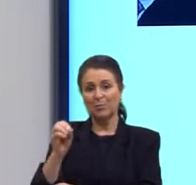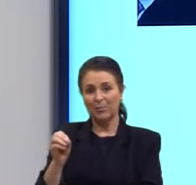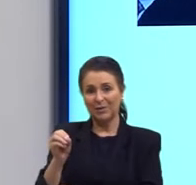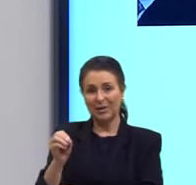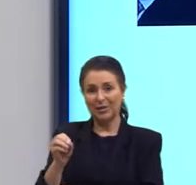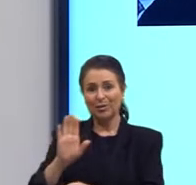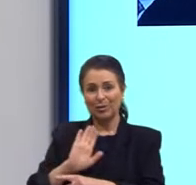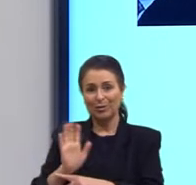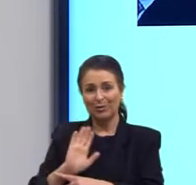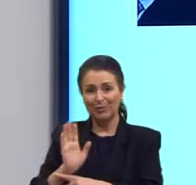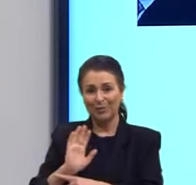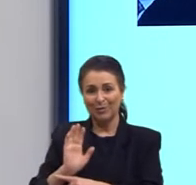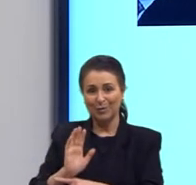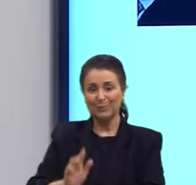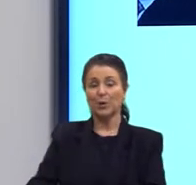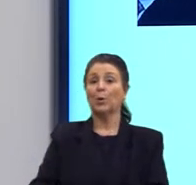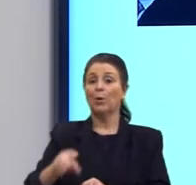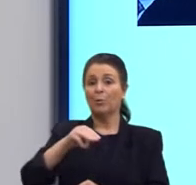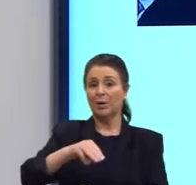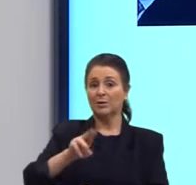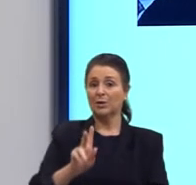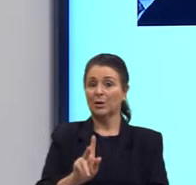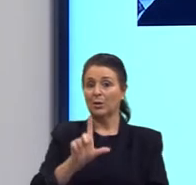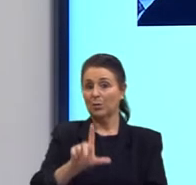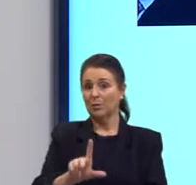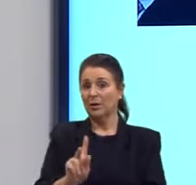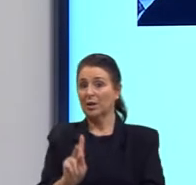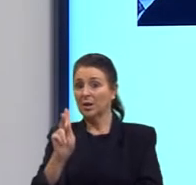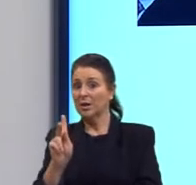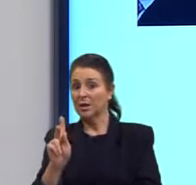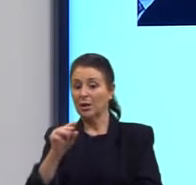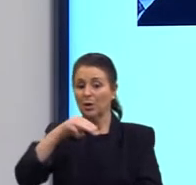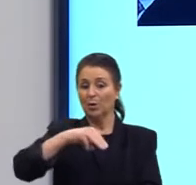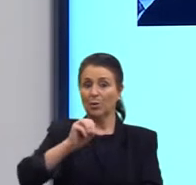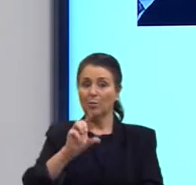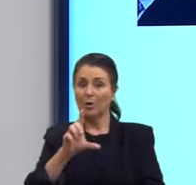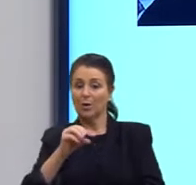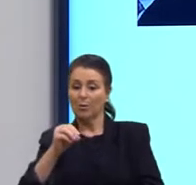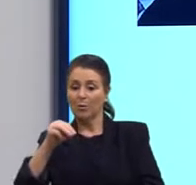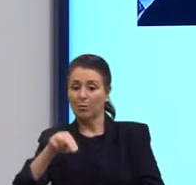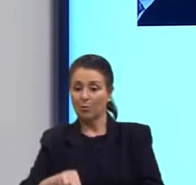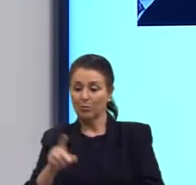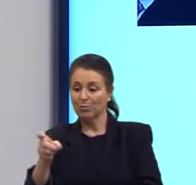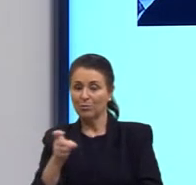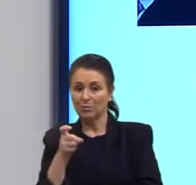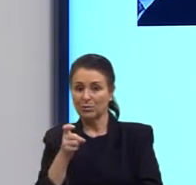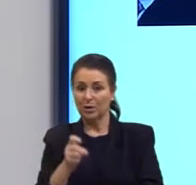o Magneto. Martin Luther King, então, ele era cristão,